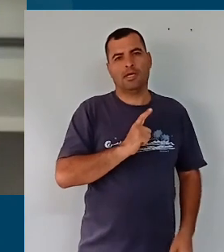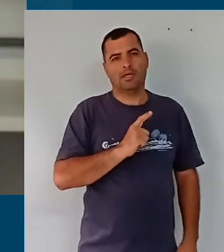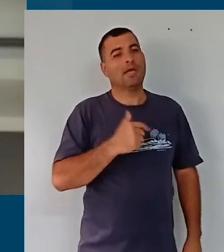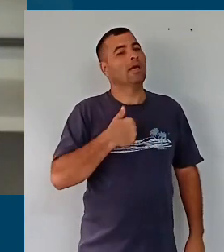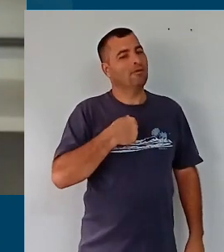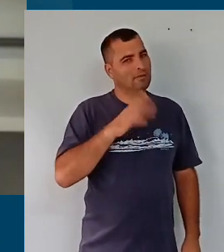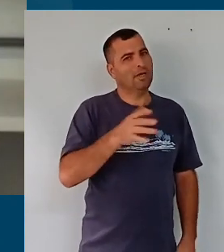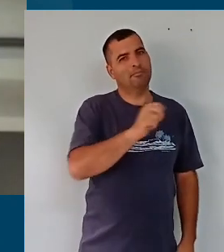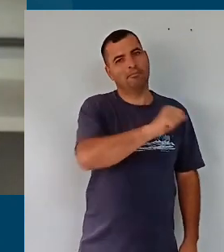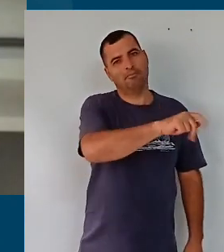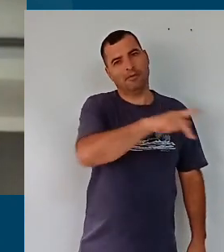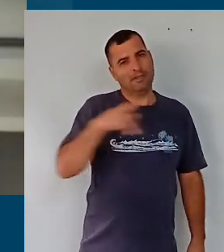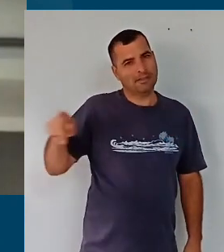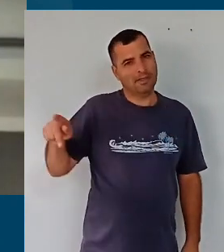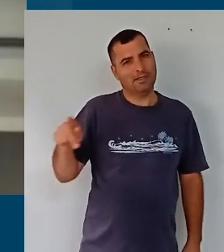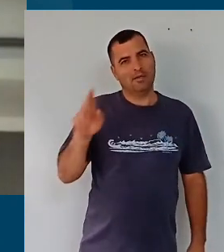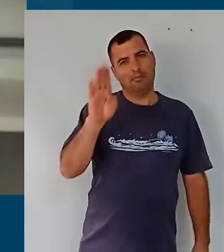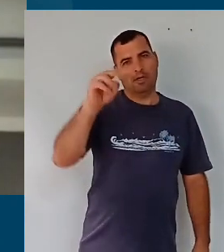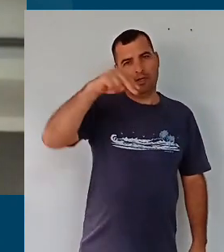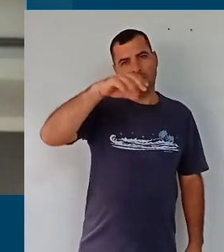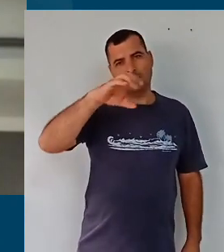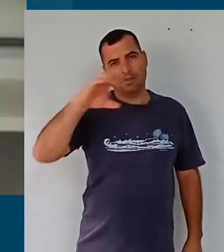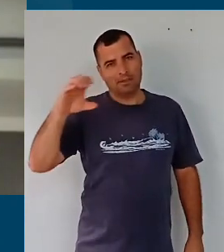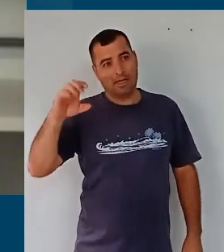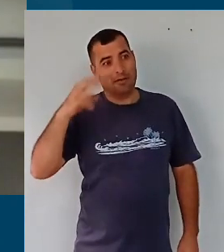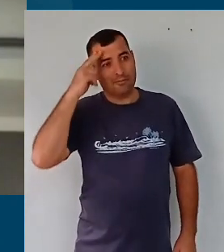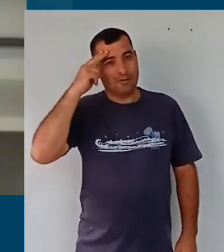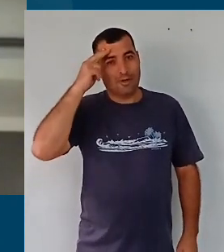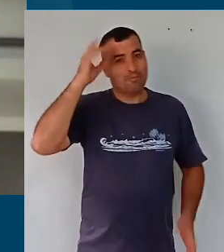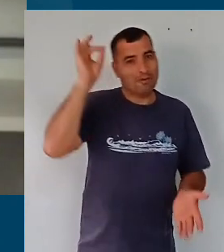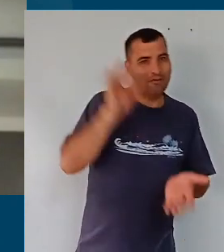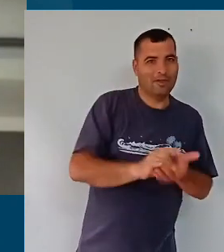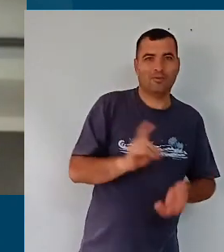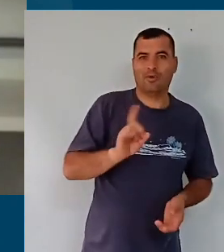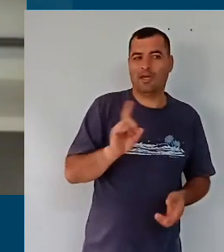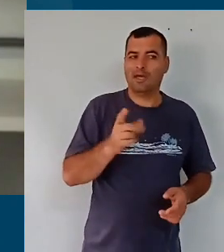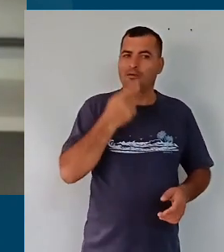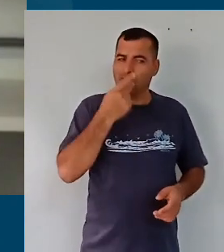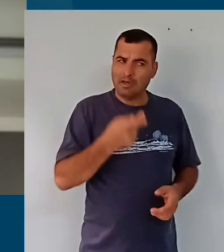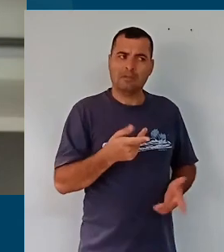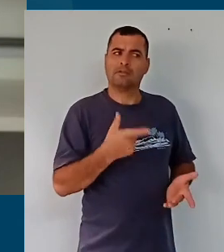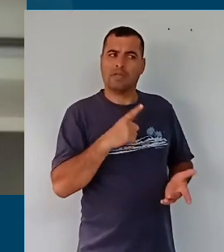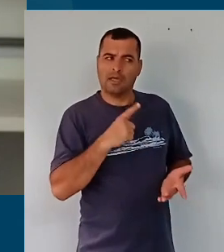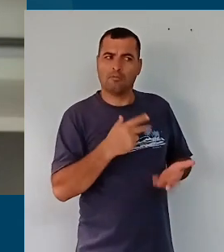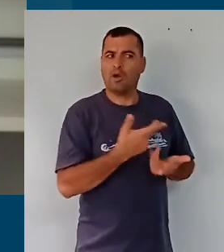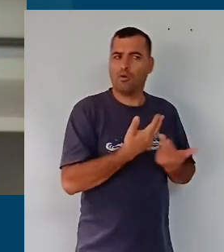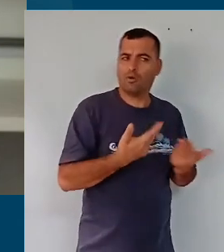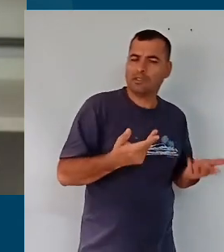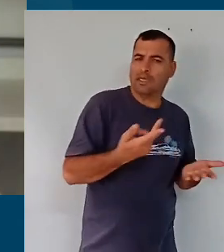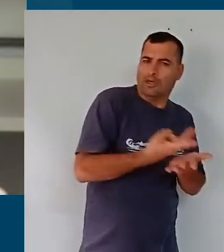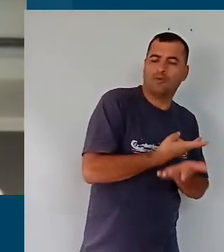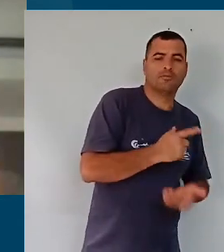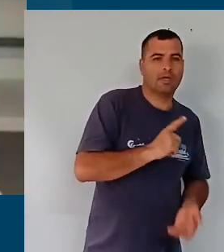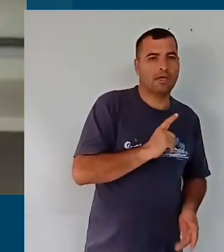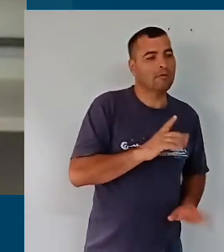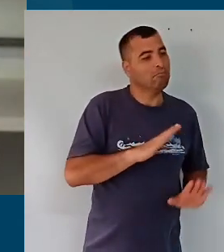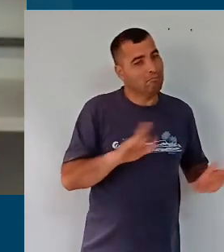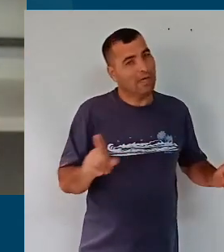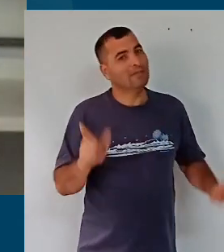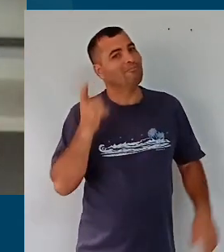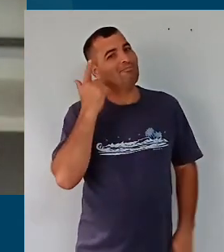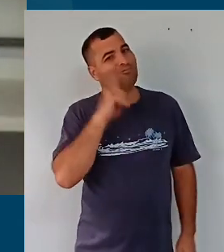eu fui presidente, ela não é a BNCC dos meus sonhos, eu tenho críticas a ela, mas é aquilo que nós